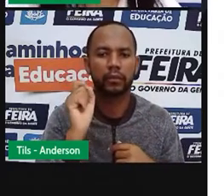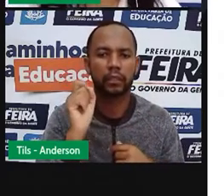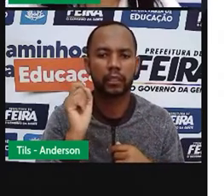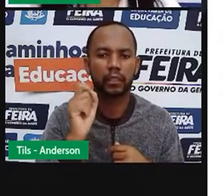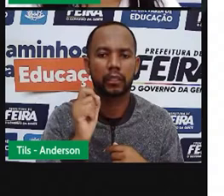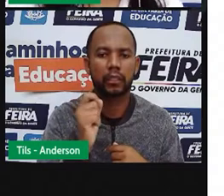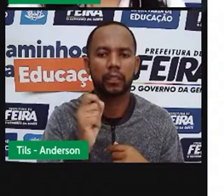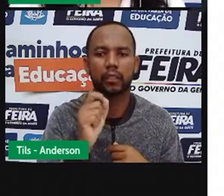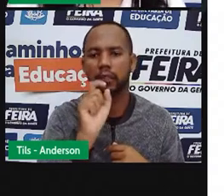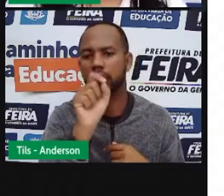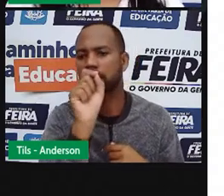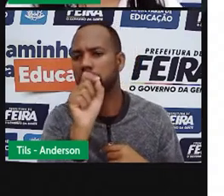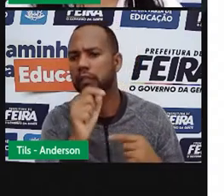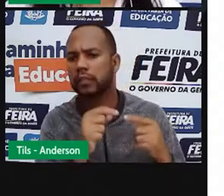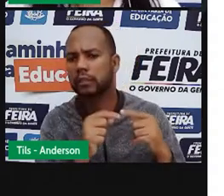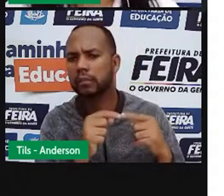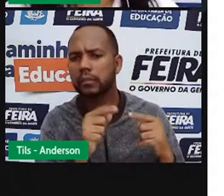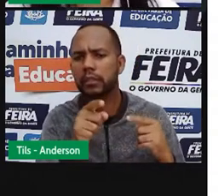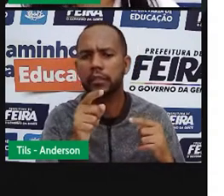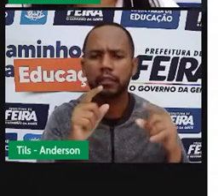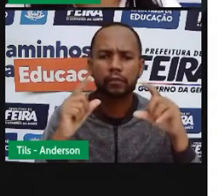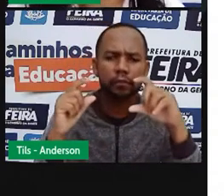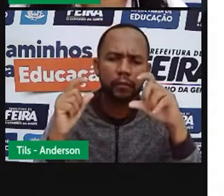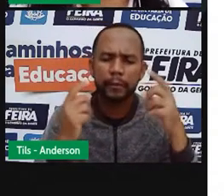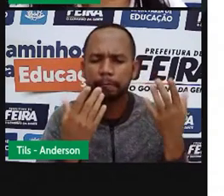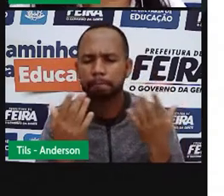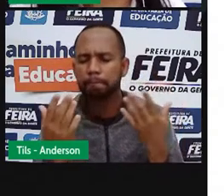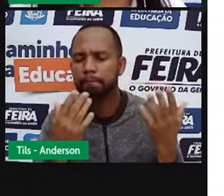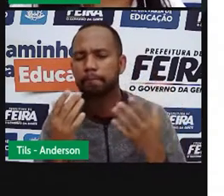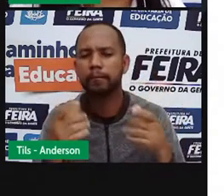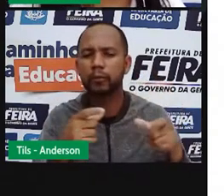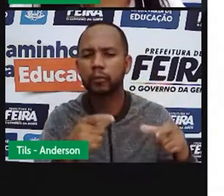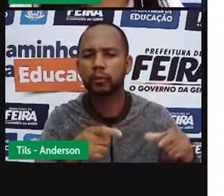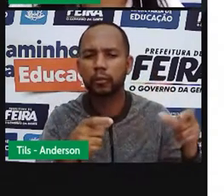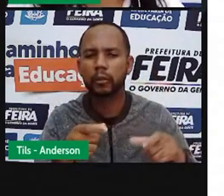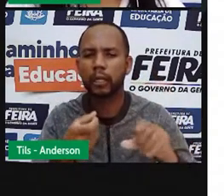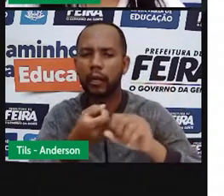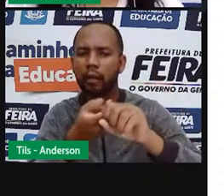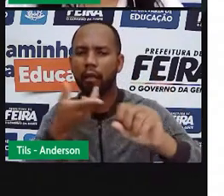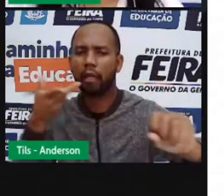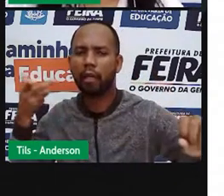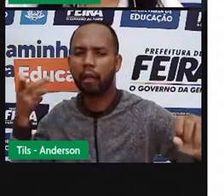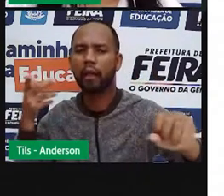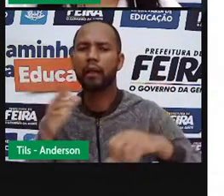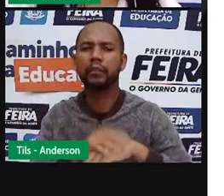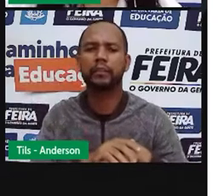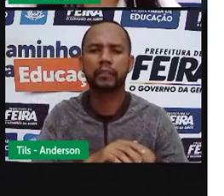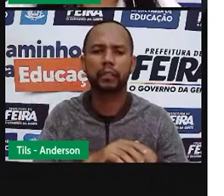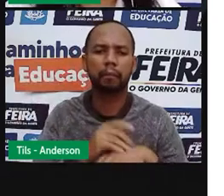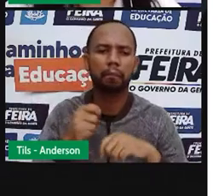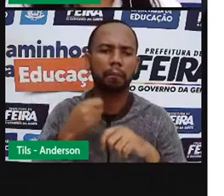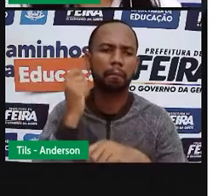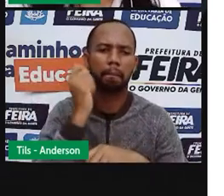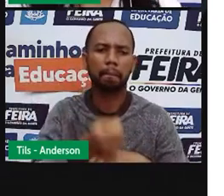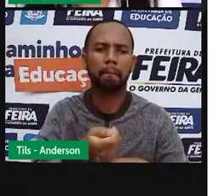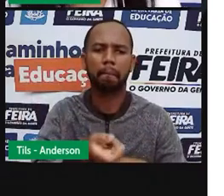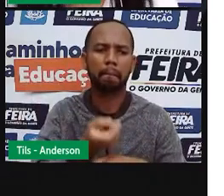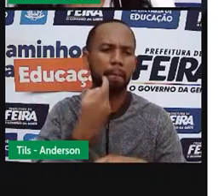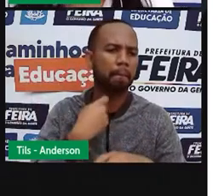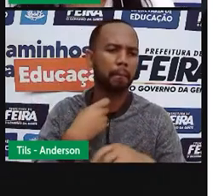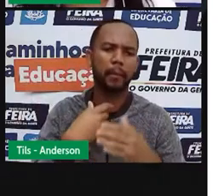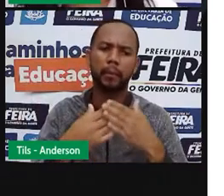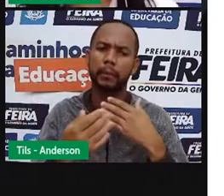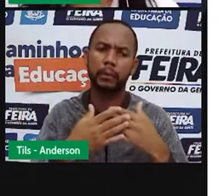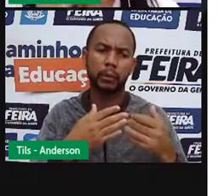queria passar para as outras tribos. Os locais de caça, os locais onde tinham os bichos mais